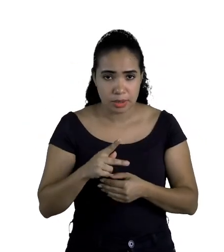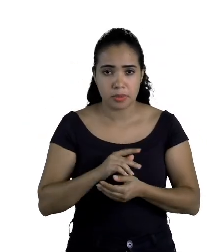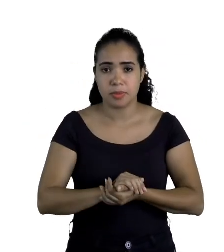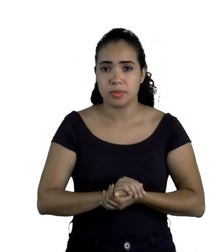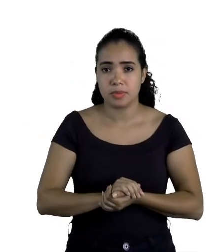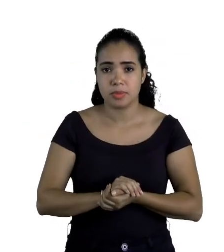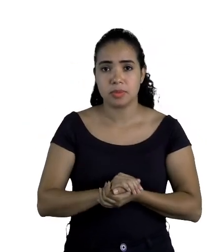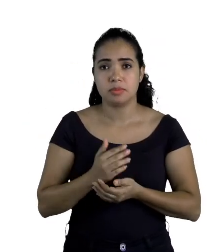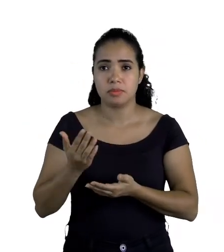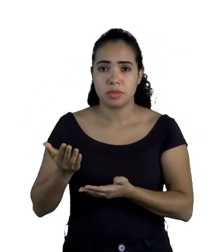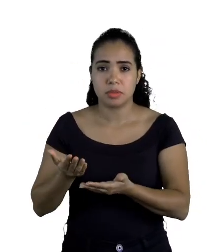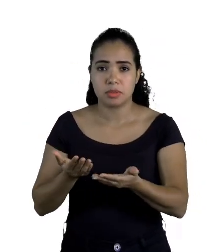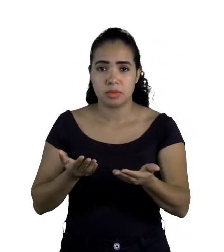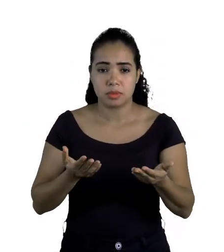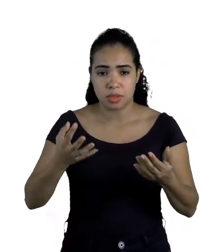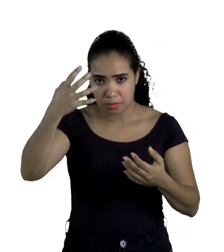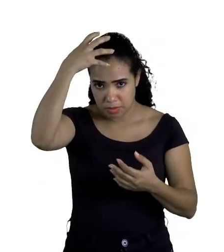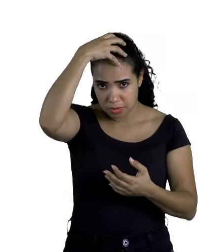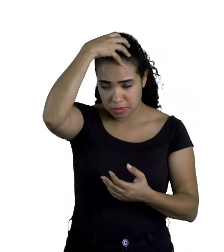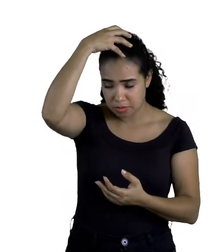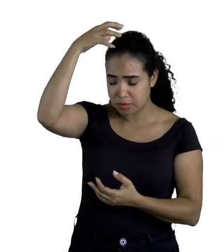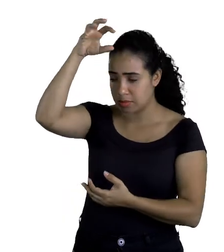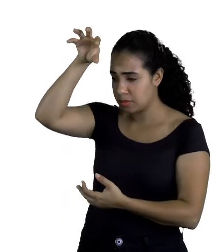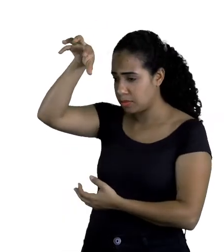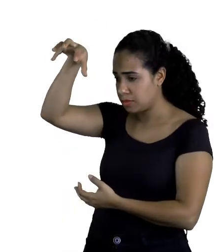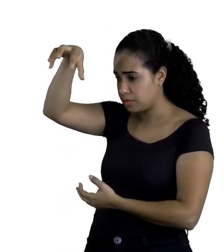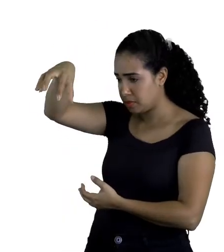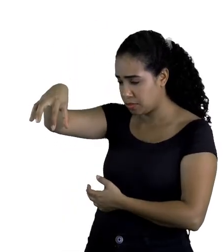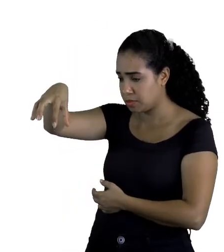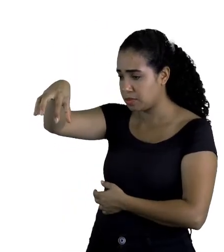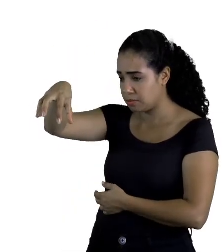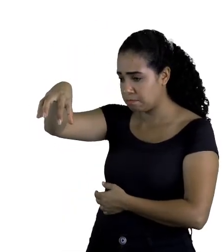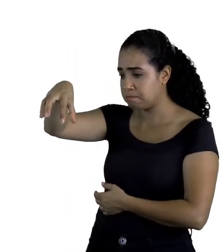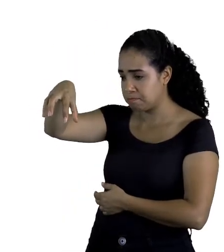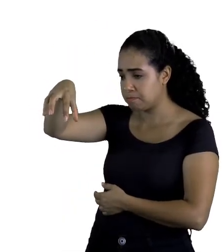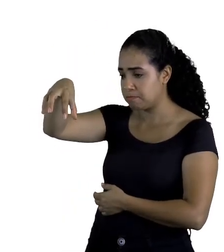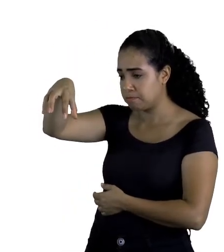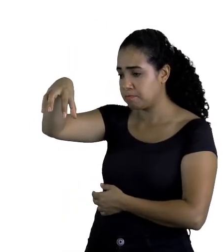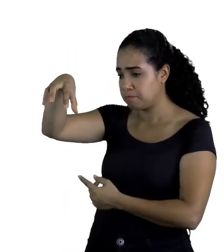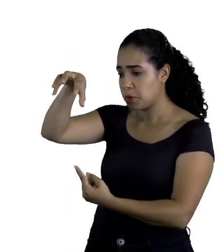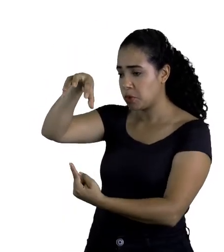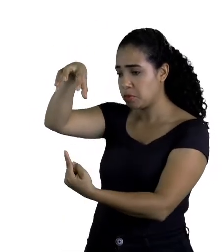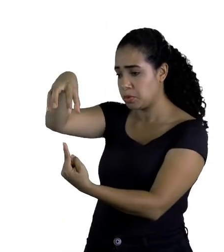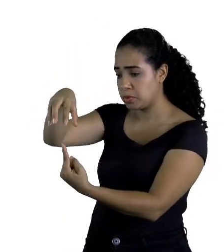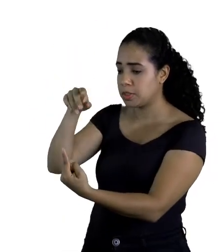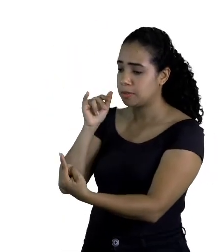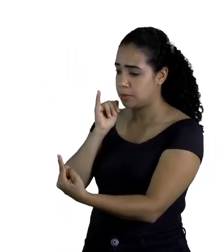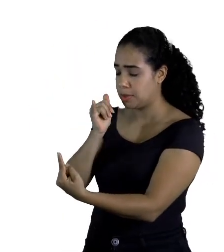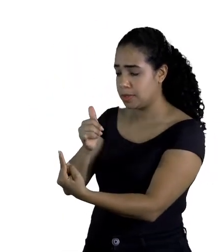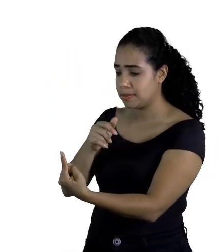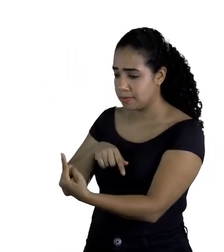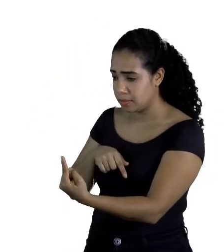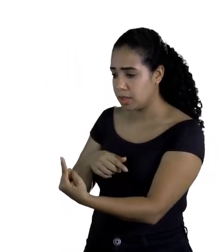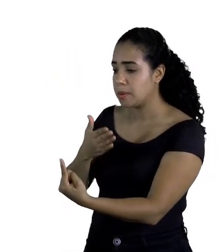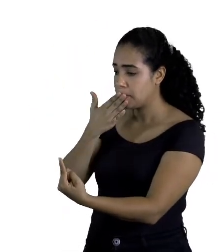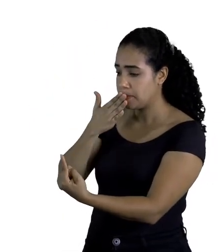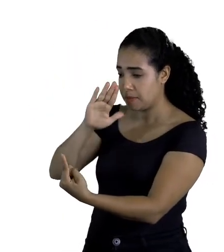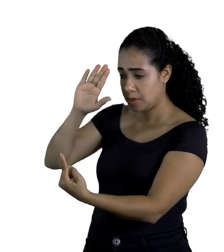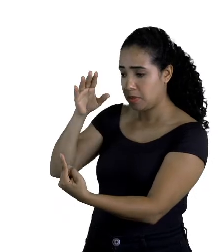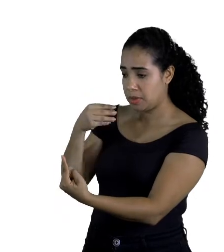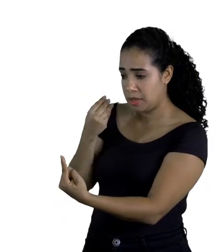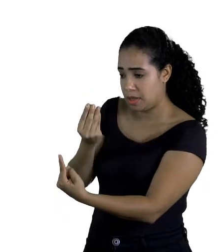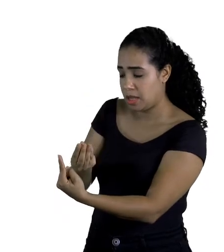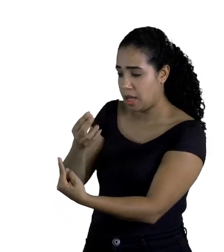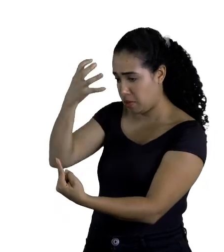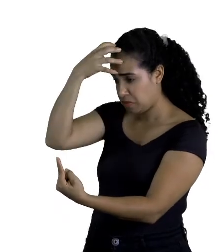-se para ele, tirou sua coroa da cabeça e colocou-a na cabeça de Ossain, dizendo, Prometi entregar o meu